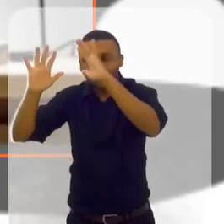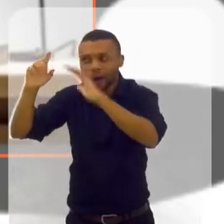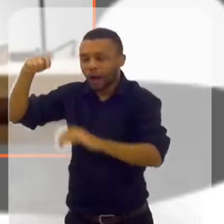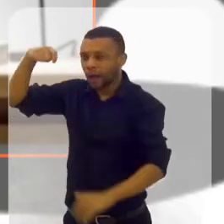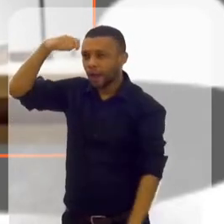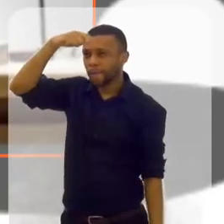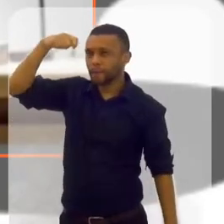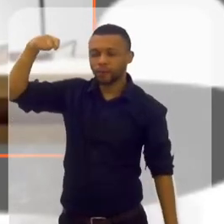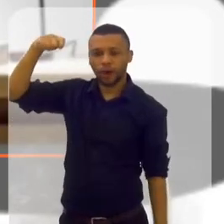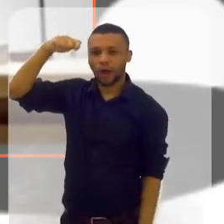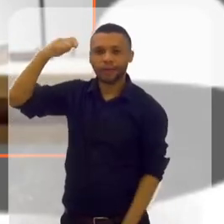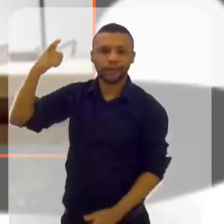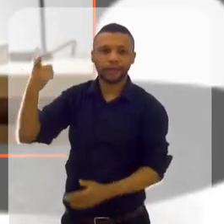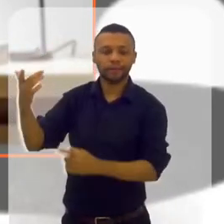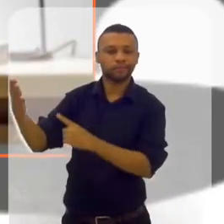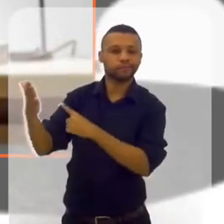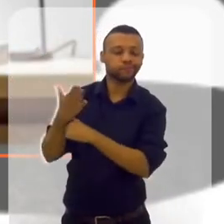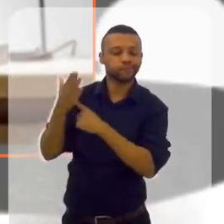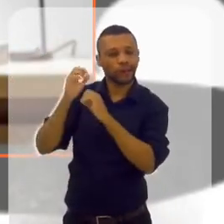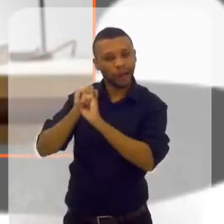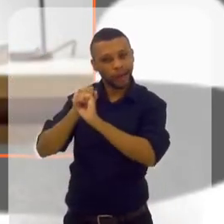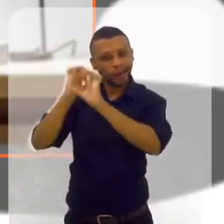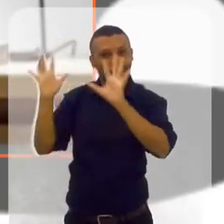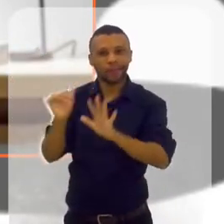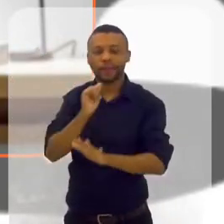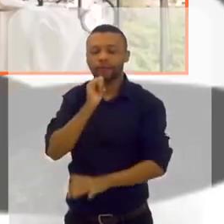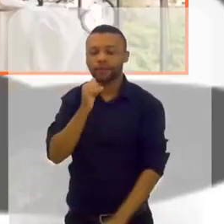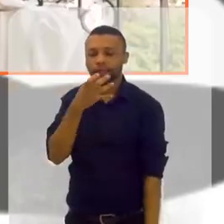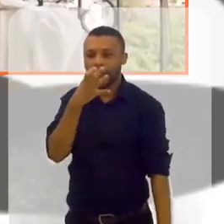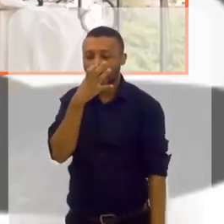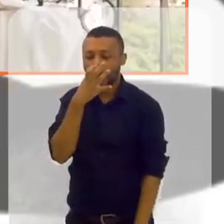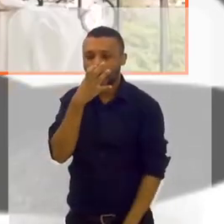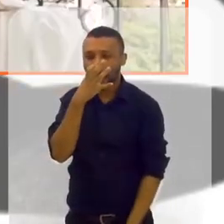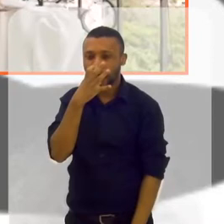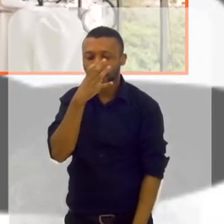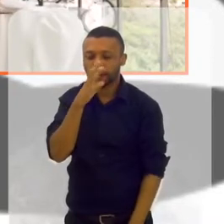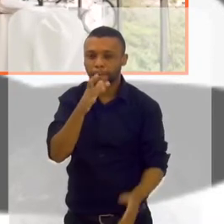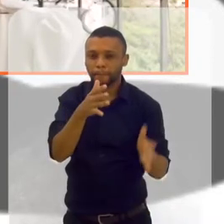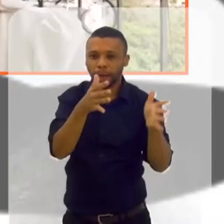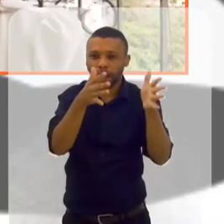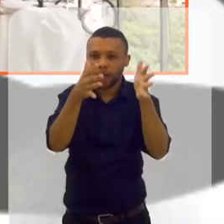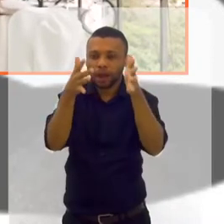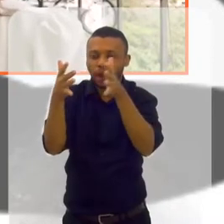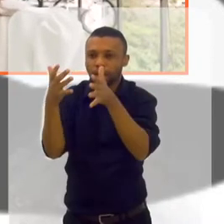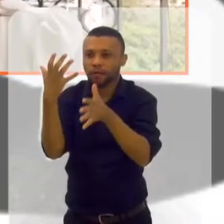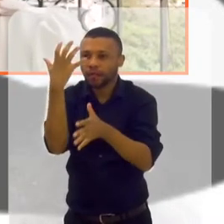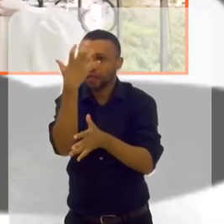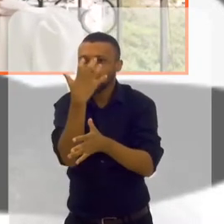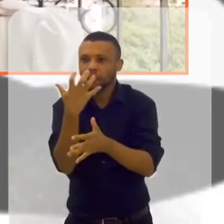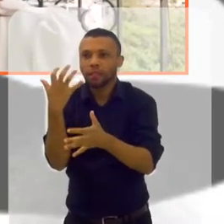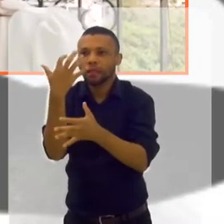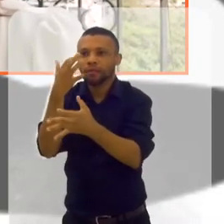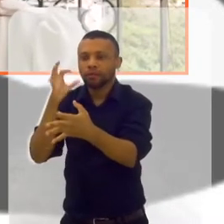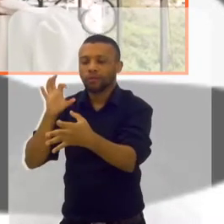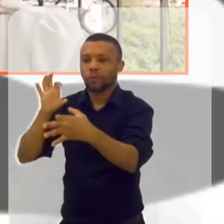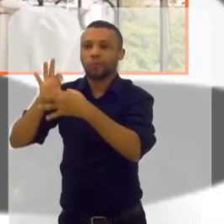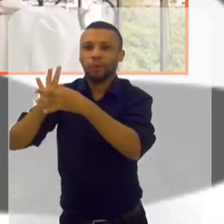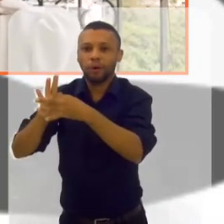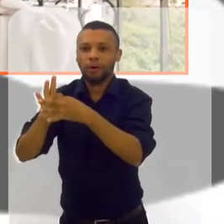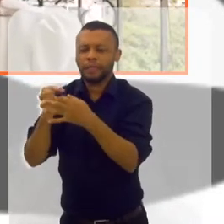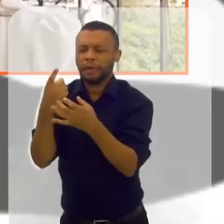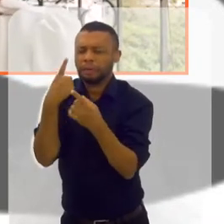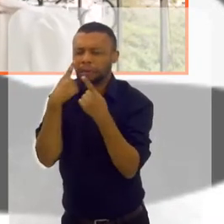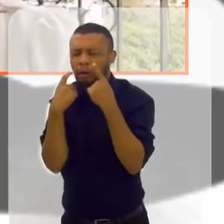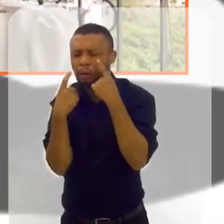fica claro para mim que, por exemplo, você consegue até chorar. Você se envolve de uma tal maneira com a trama ou com o romance,